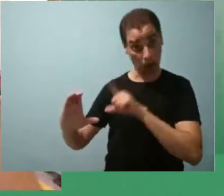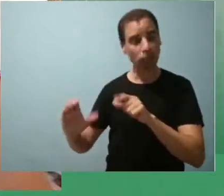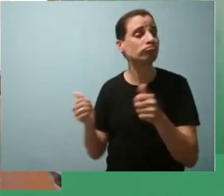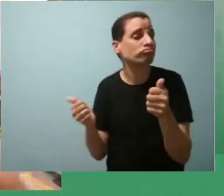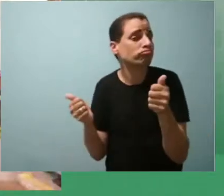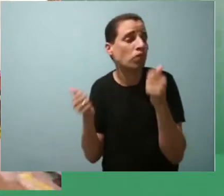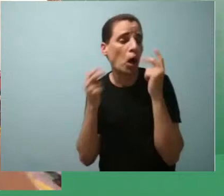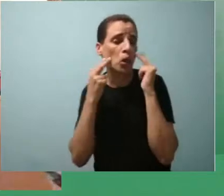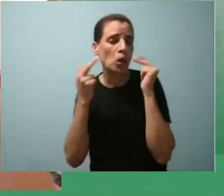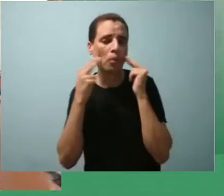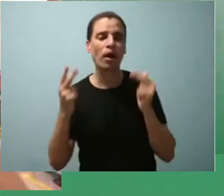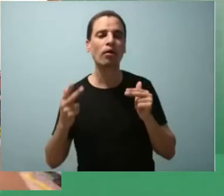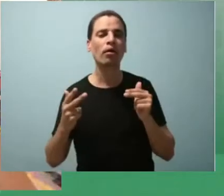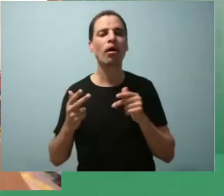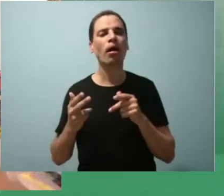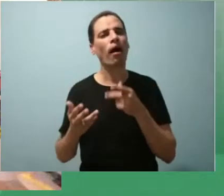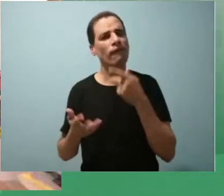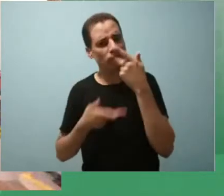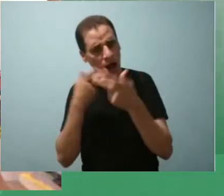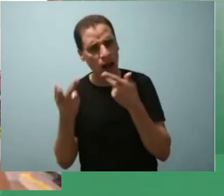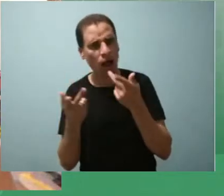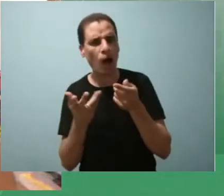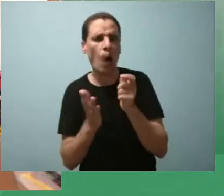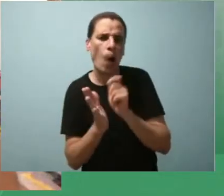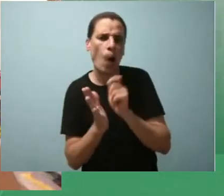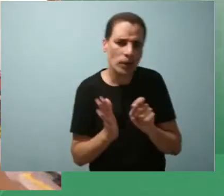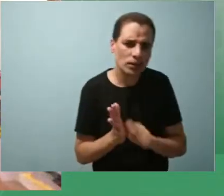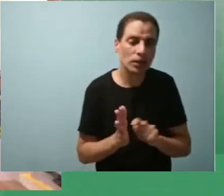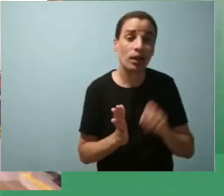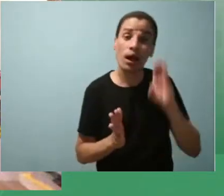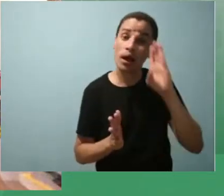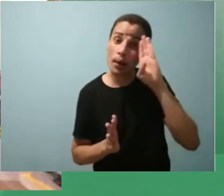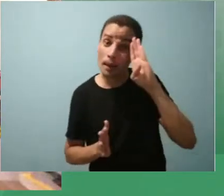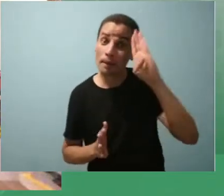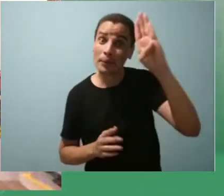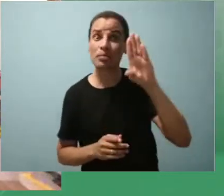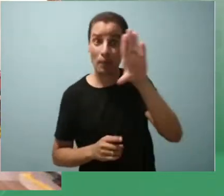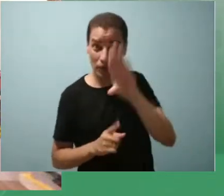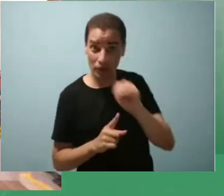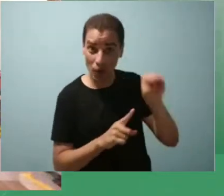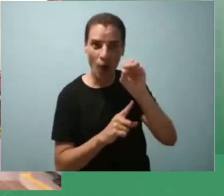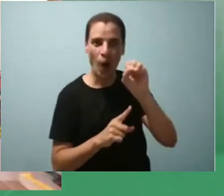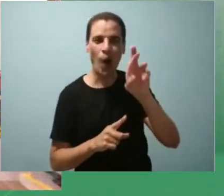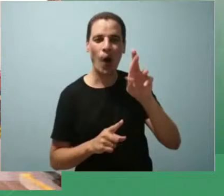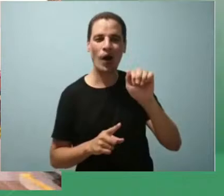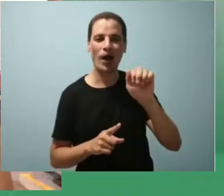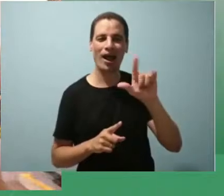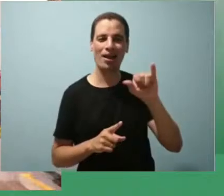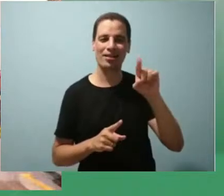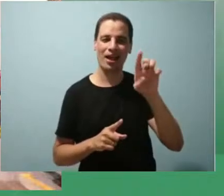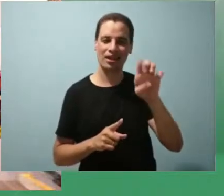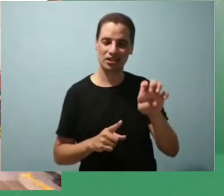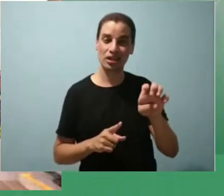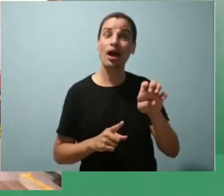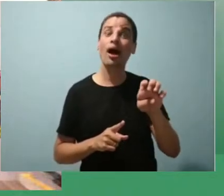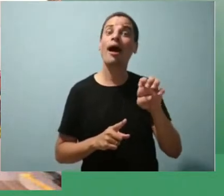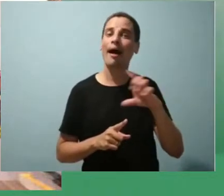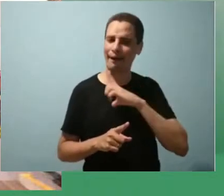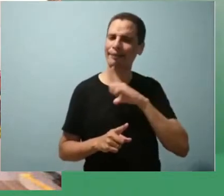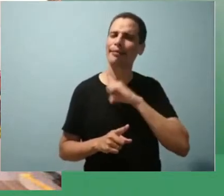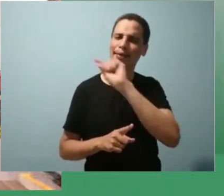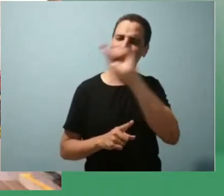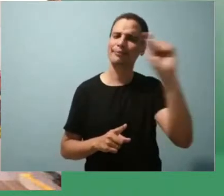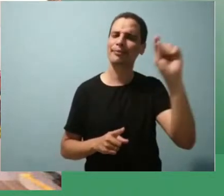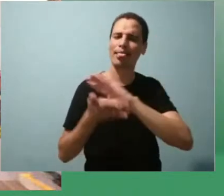seja escrita mas principalmente na oralidade o preconceito linguístico ele se faz presente né